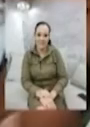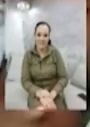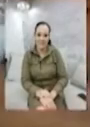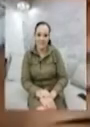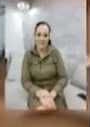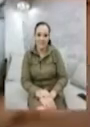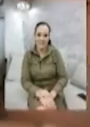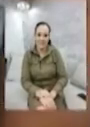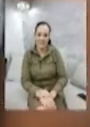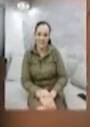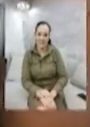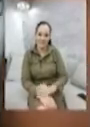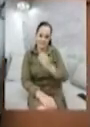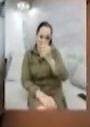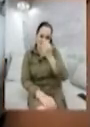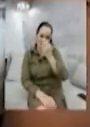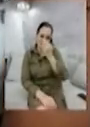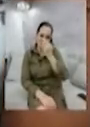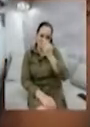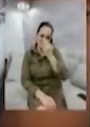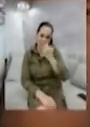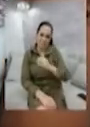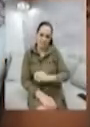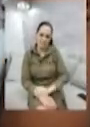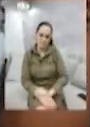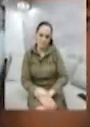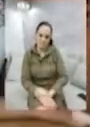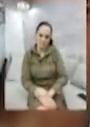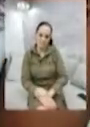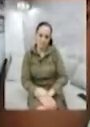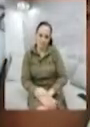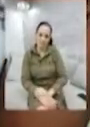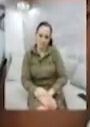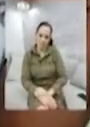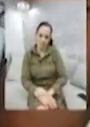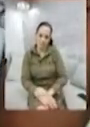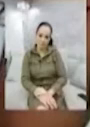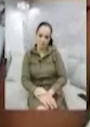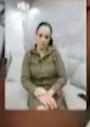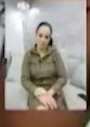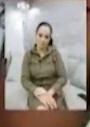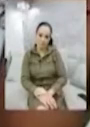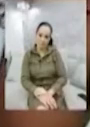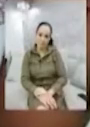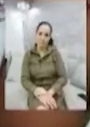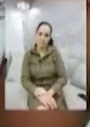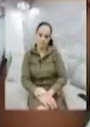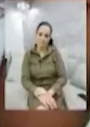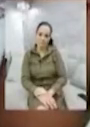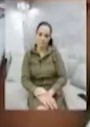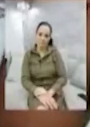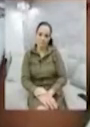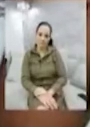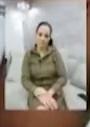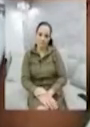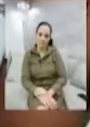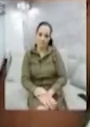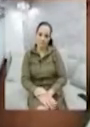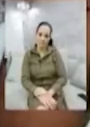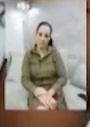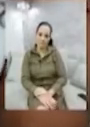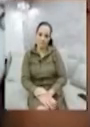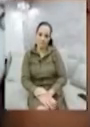Então, eu fecherei até lá, na verdade, não fui desde a semana passada, mas nem um dia. E,